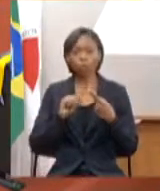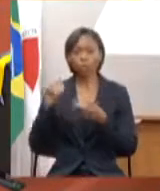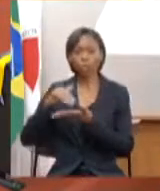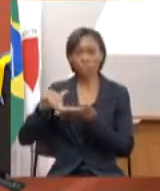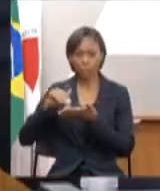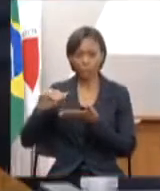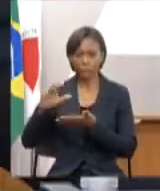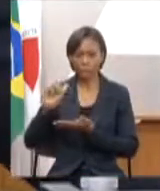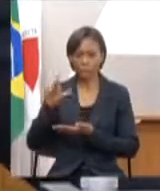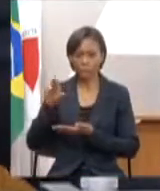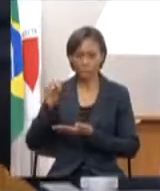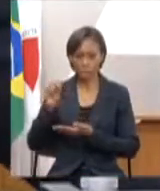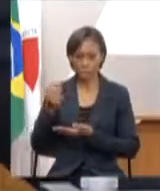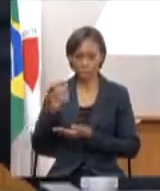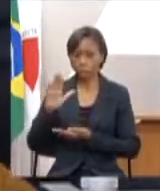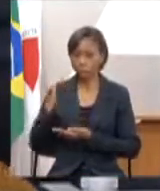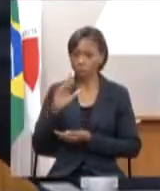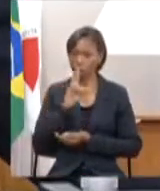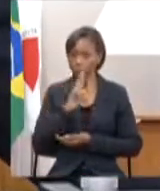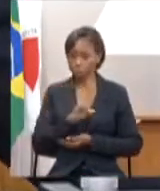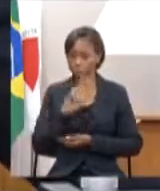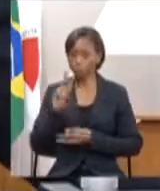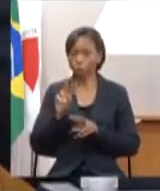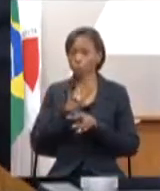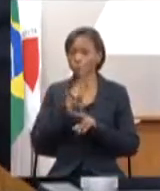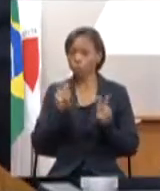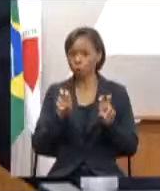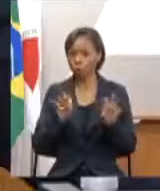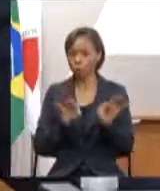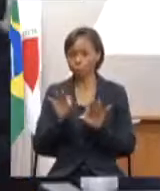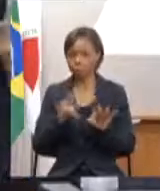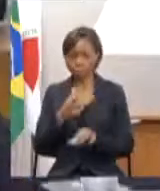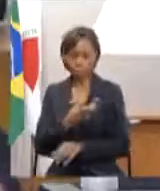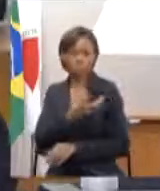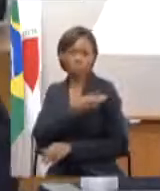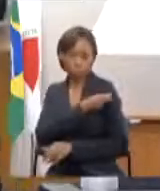já respondeu tem a ver com a preparação para as vacinas